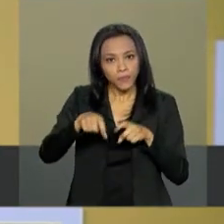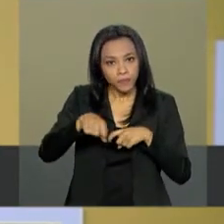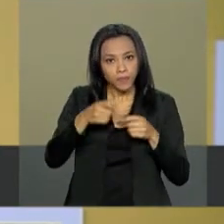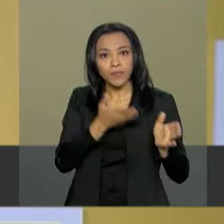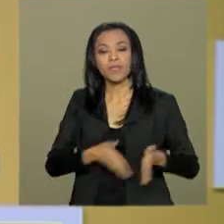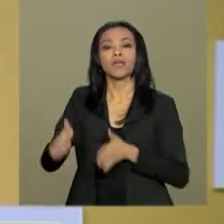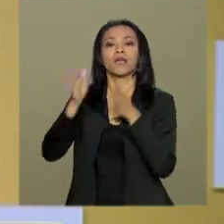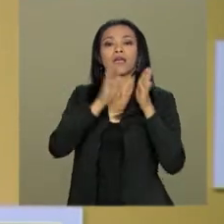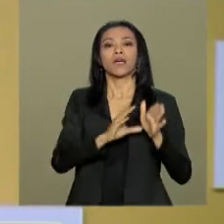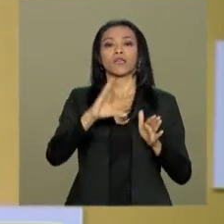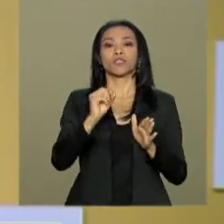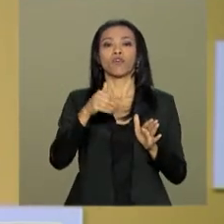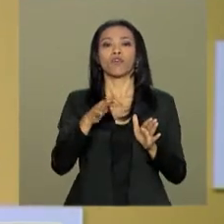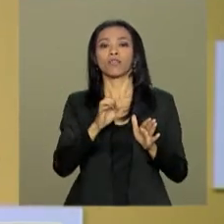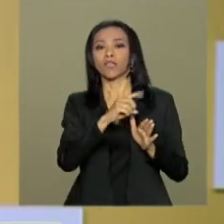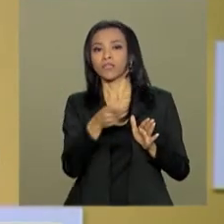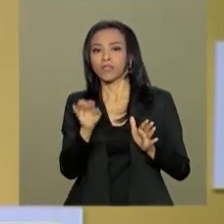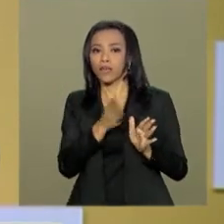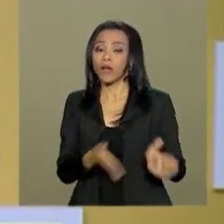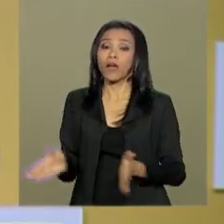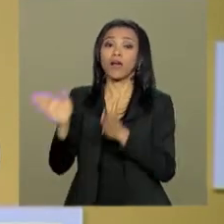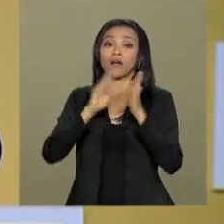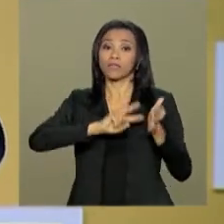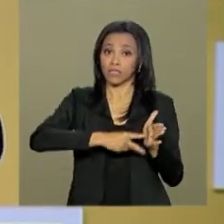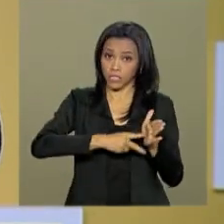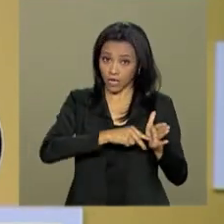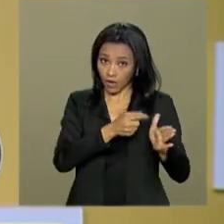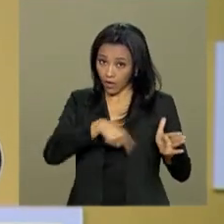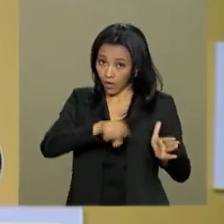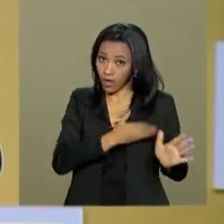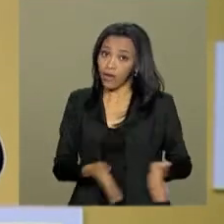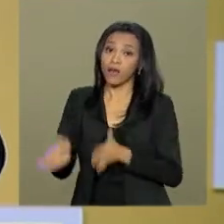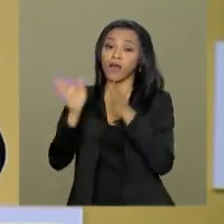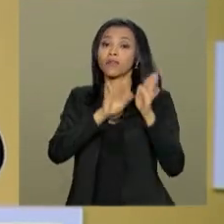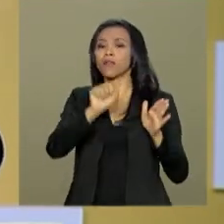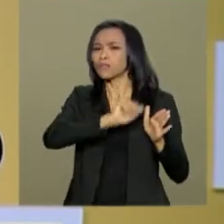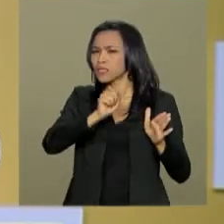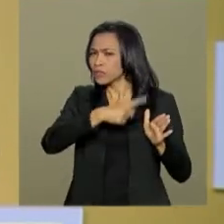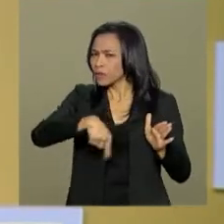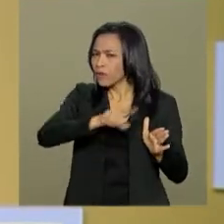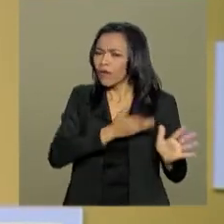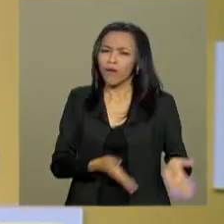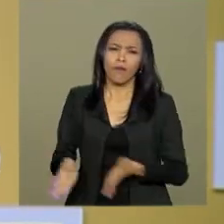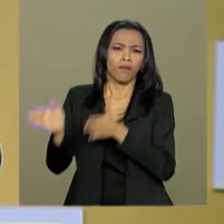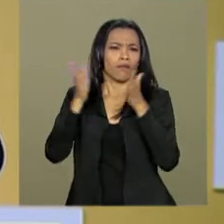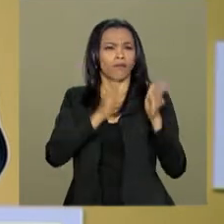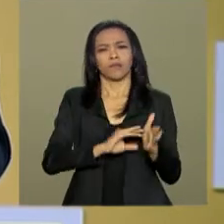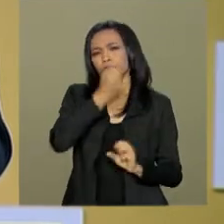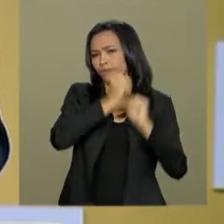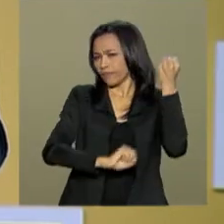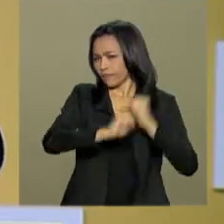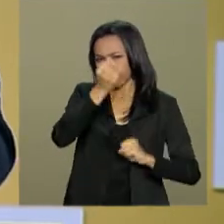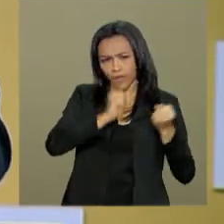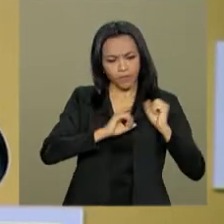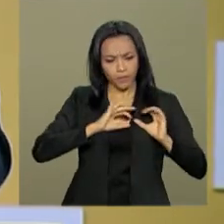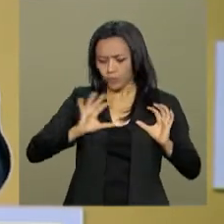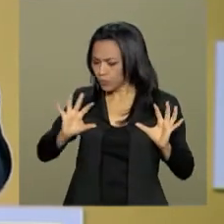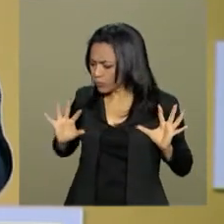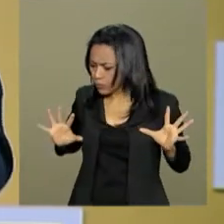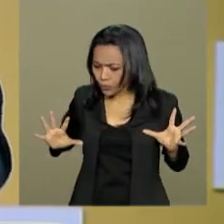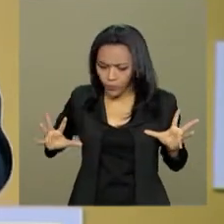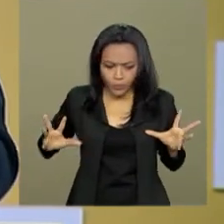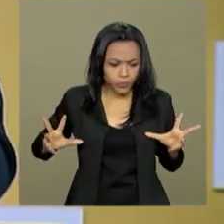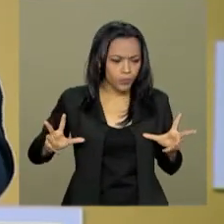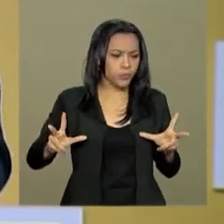confederações, os sindicatos, as associações, os produtores, os fabricantes de máquinas, todos aqueles que